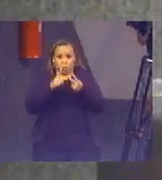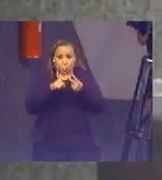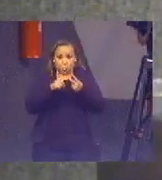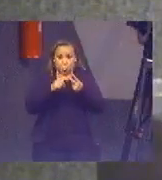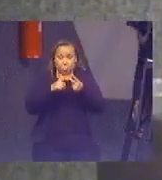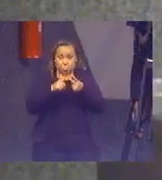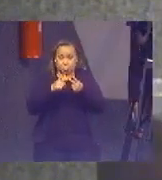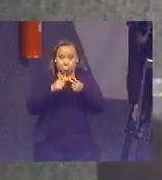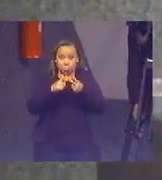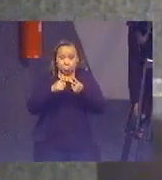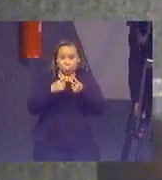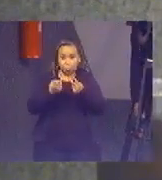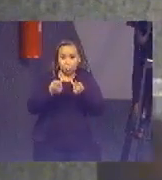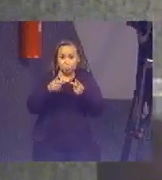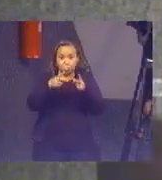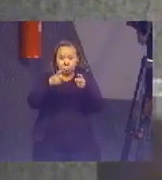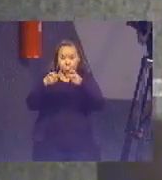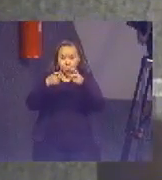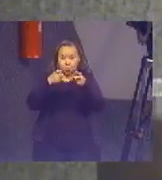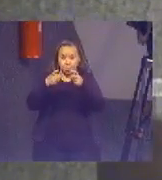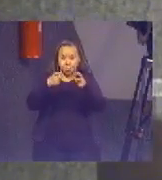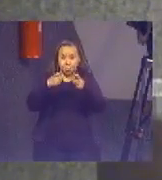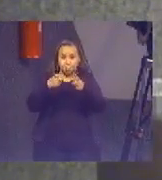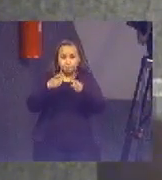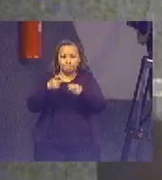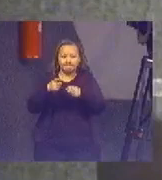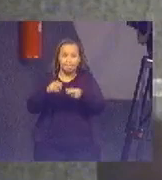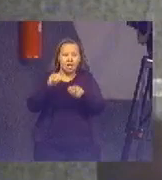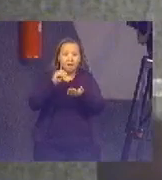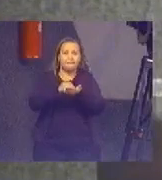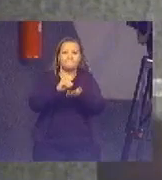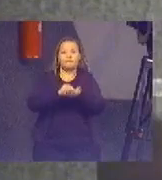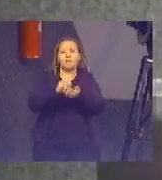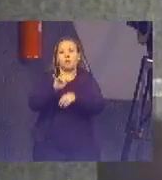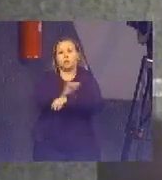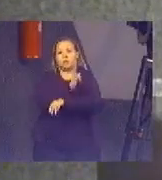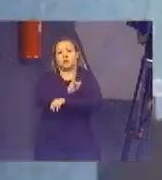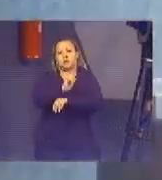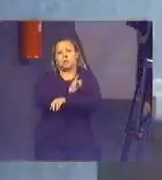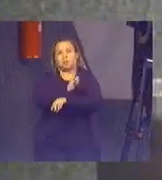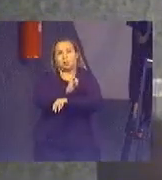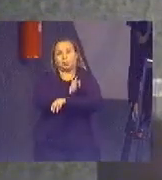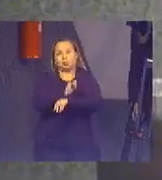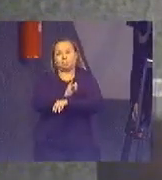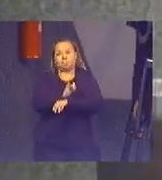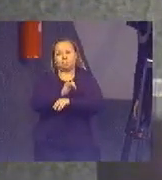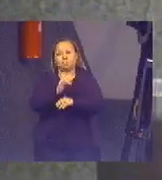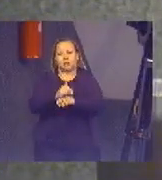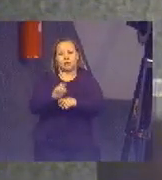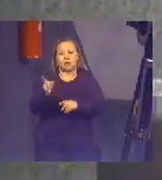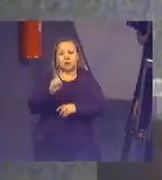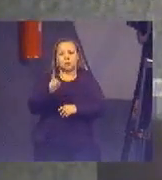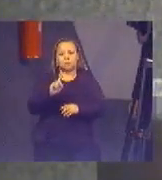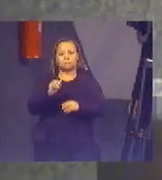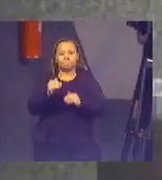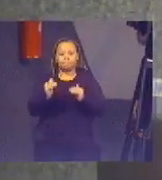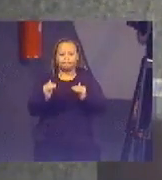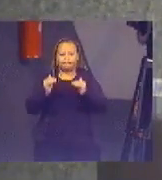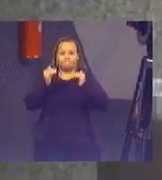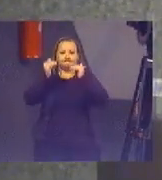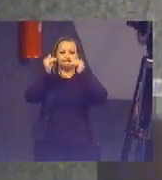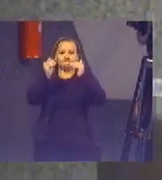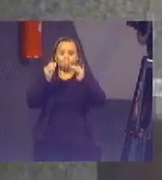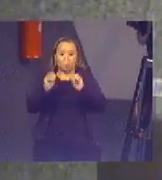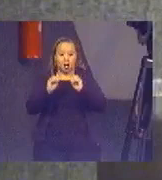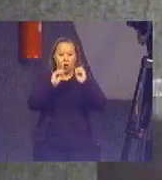a ausência de uma estratégia de planejamento de longo prazo que defina prioridades multissetoriais numa perspectiva